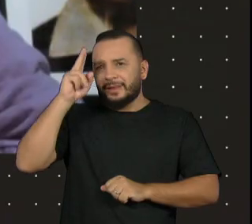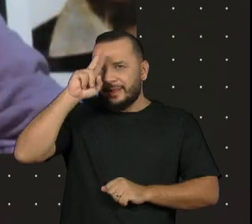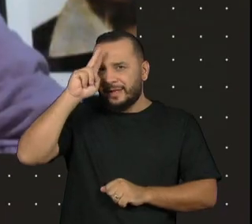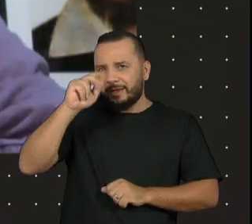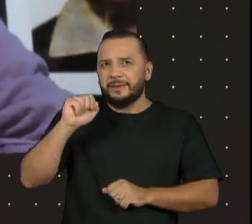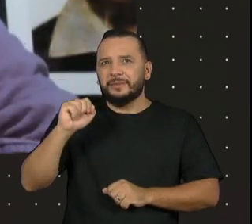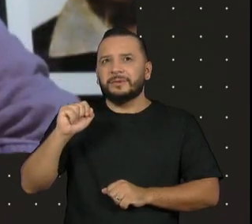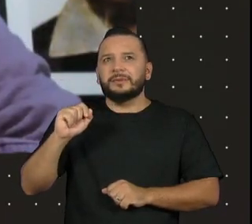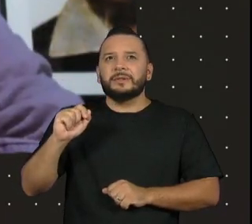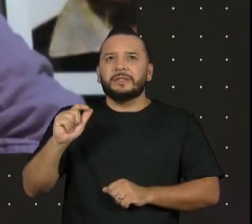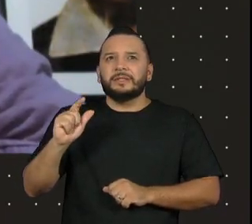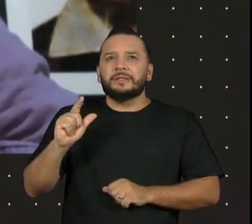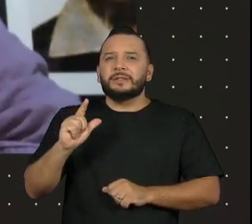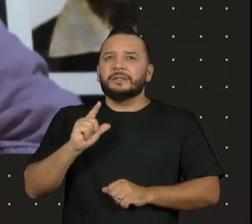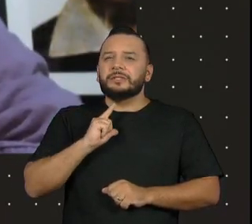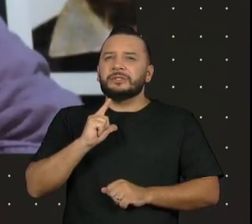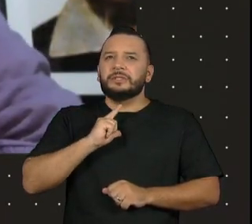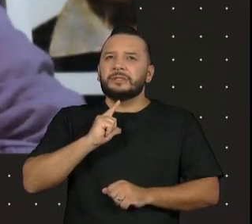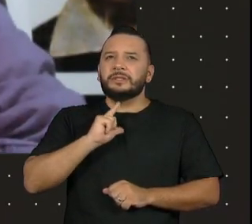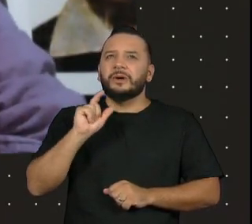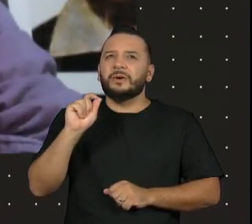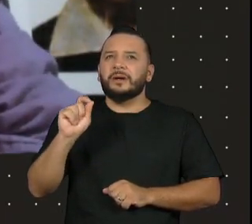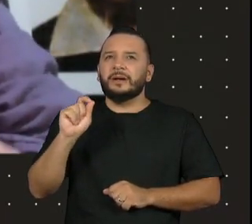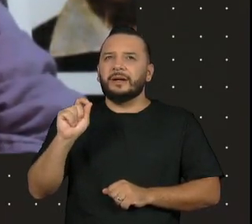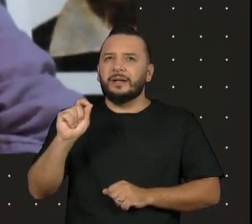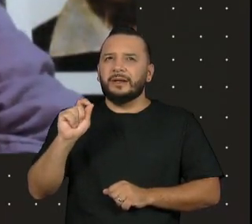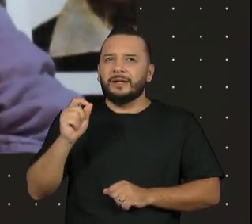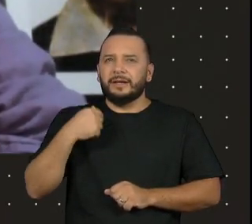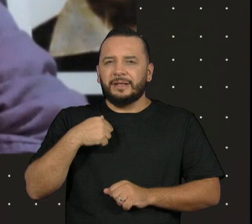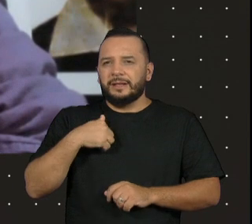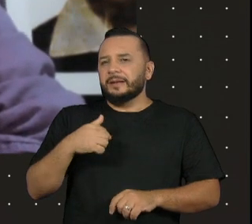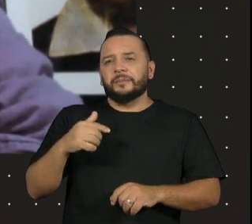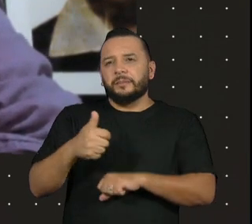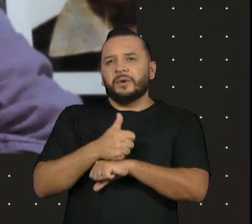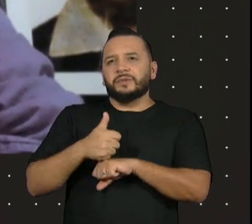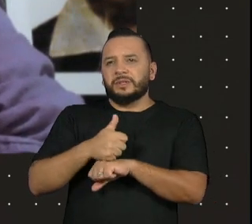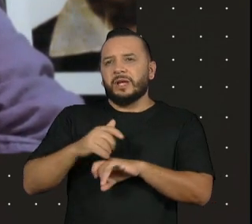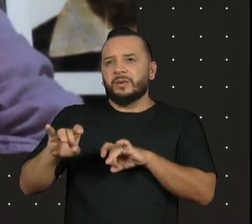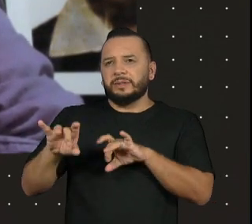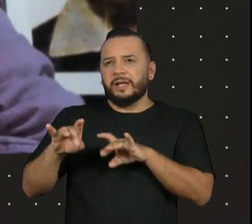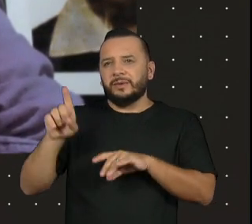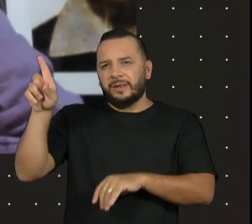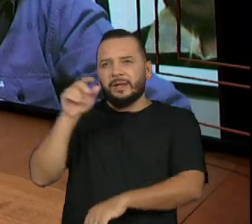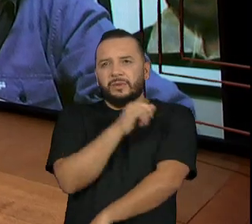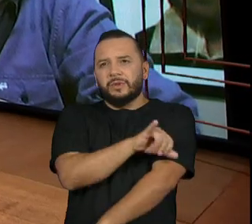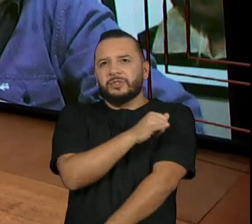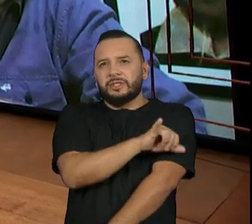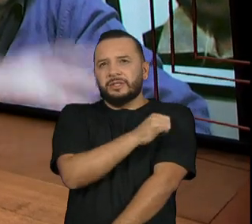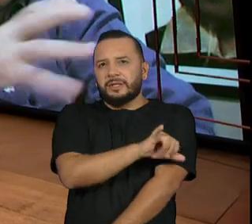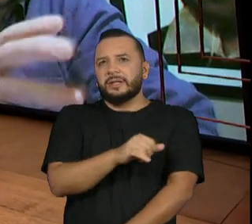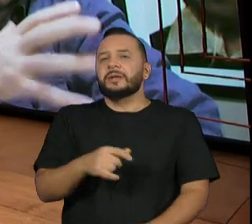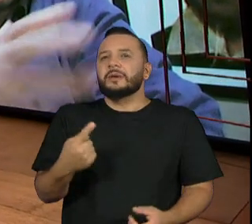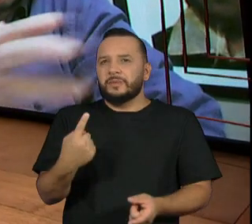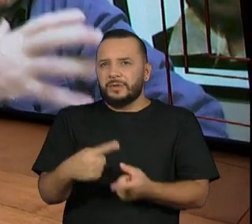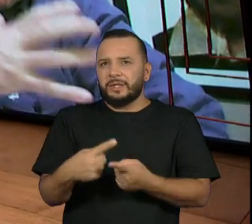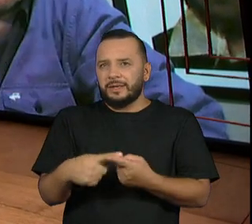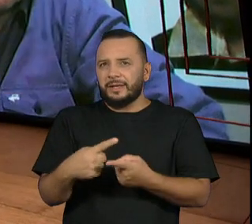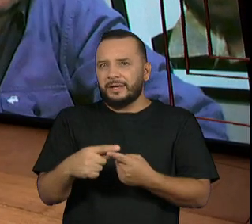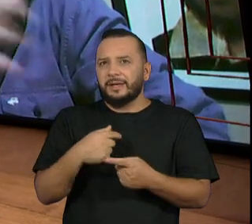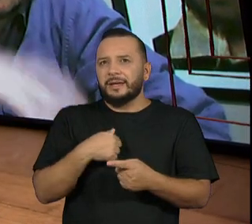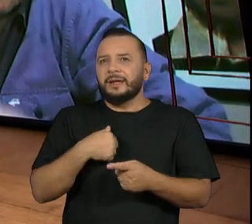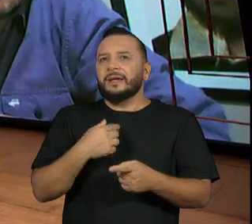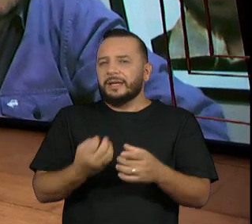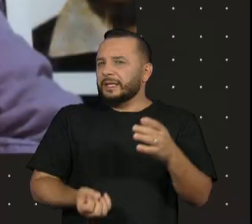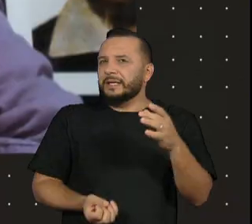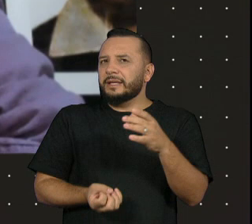ele tinha trazido muitos técnicos do Rio, porque tinha promessa de montar o sistema